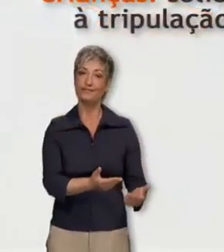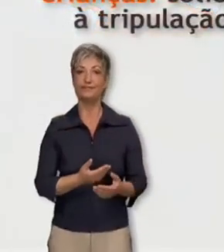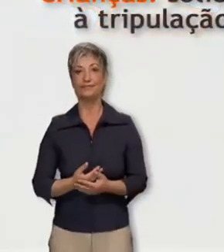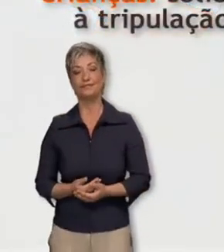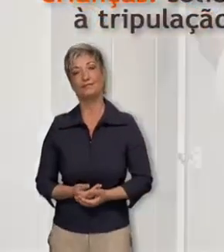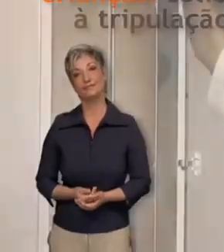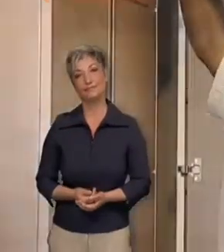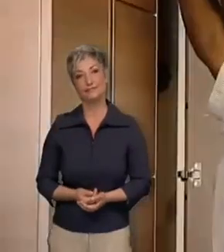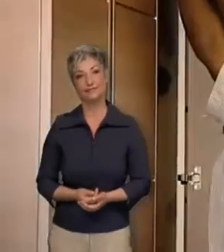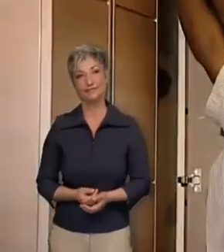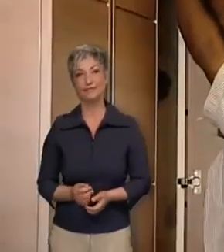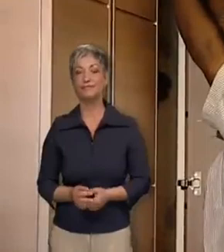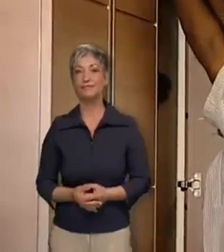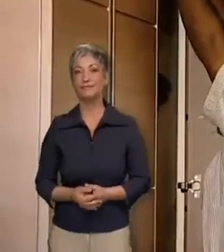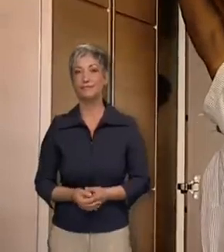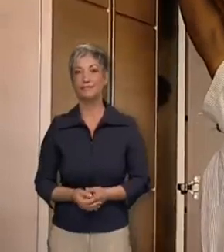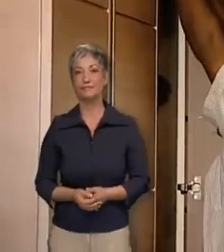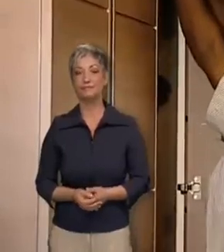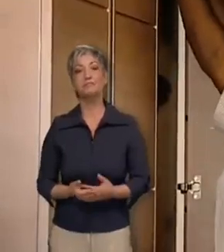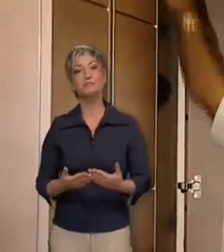quilos. Solicite-os à tripulação.